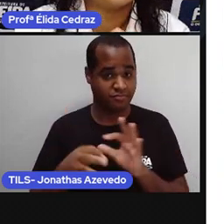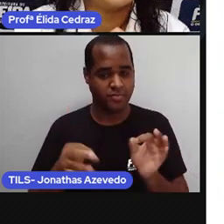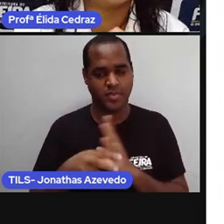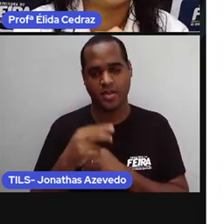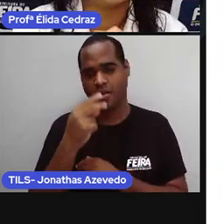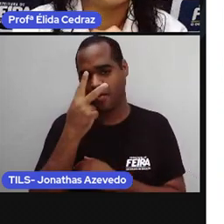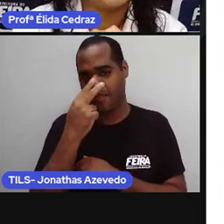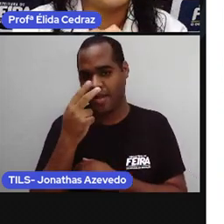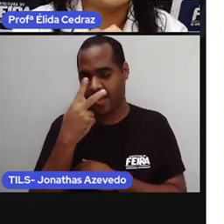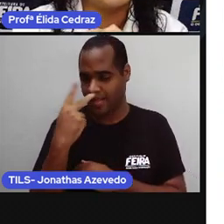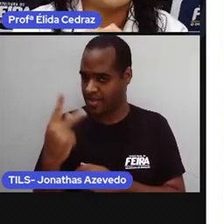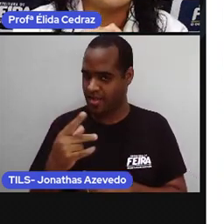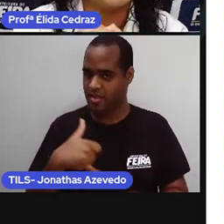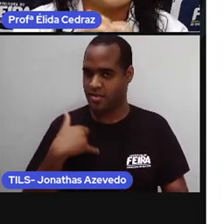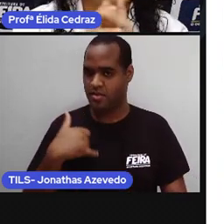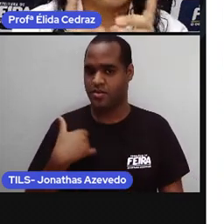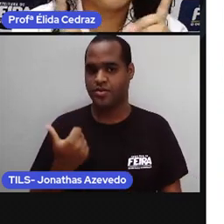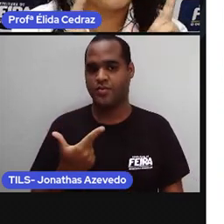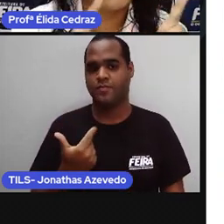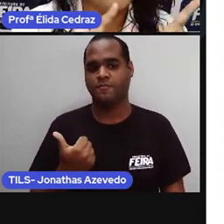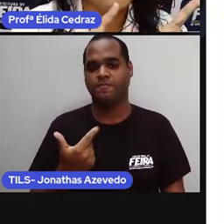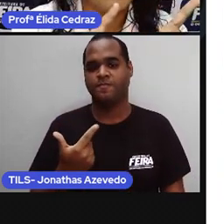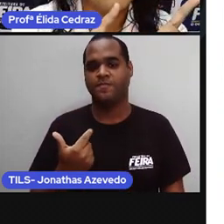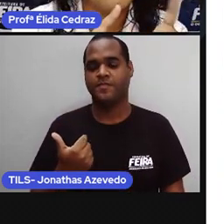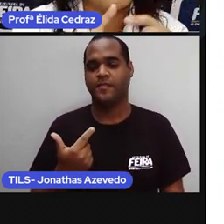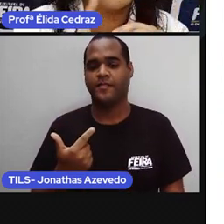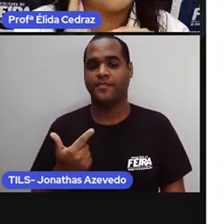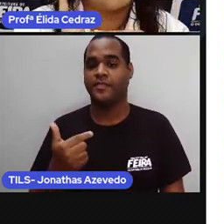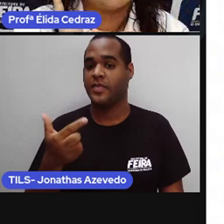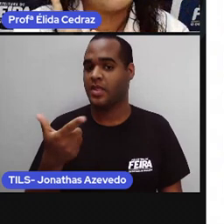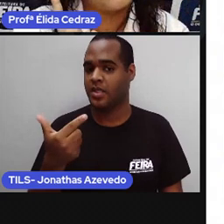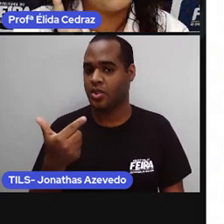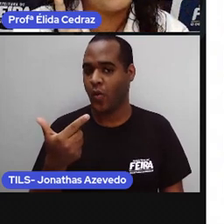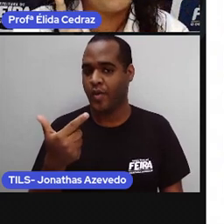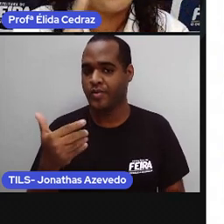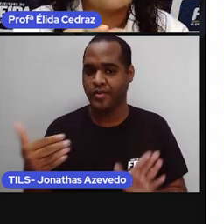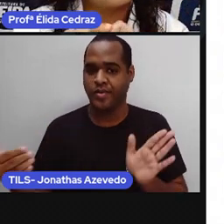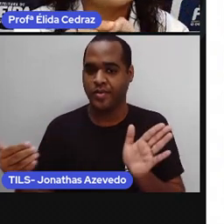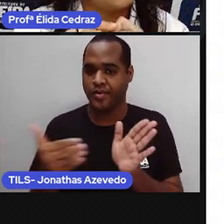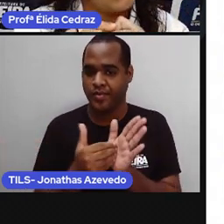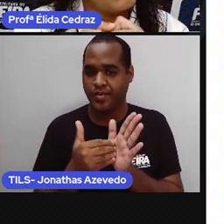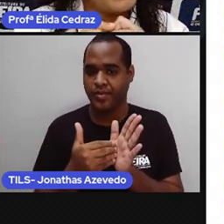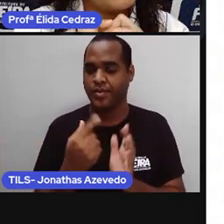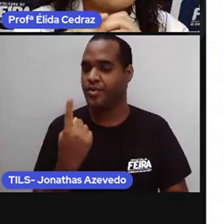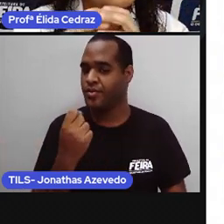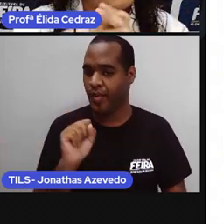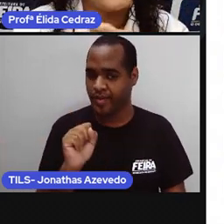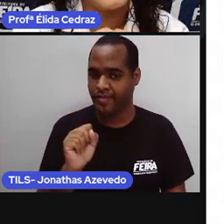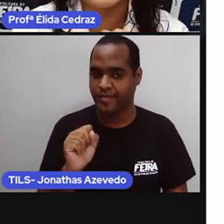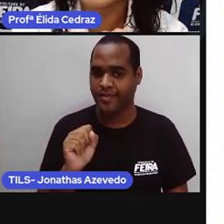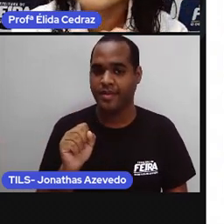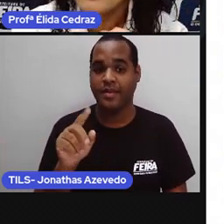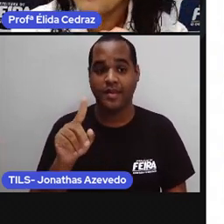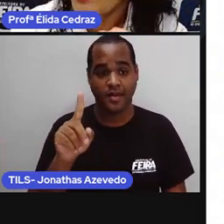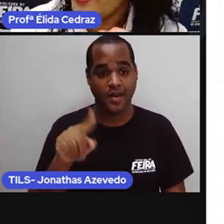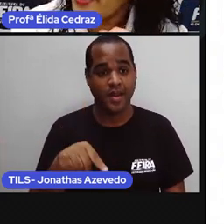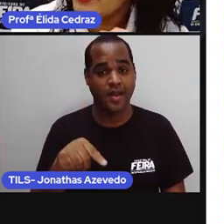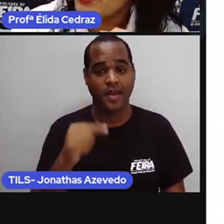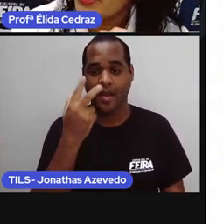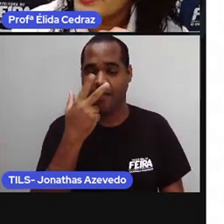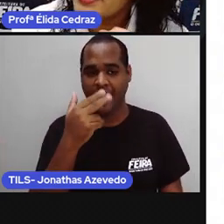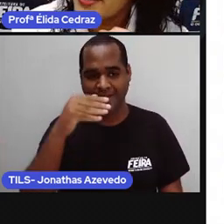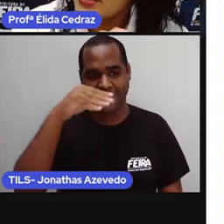considerados crianças. E dos 12 aos 18 anos incompletos, eles são